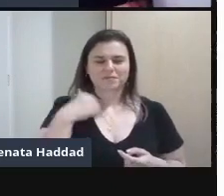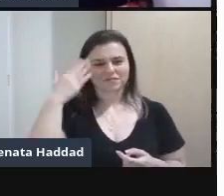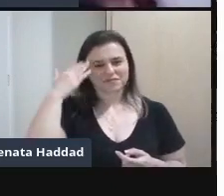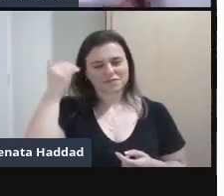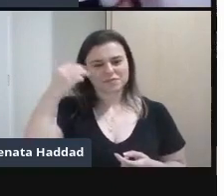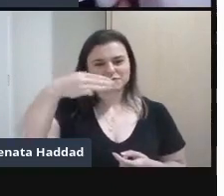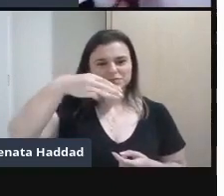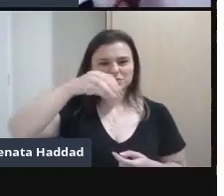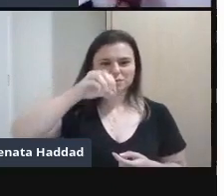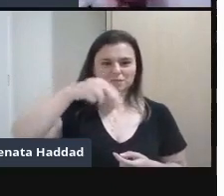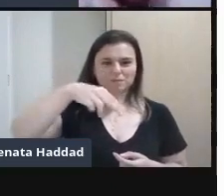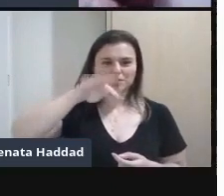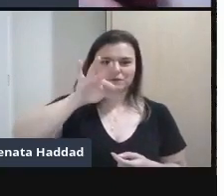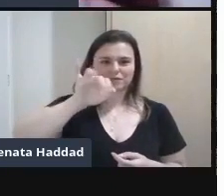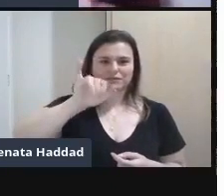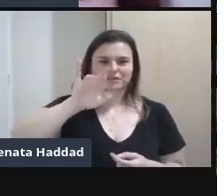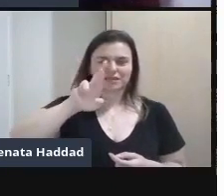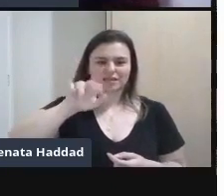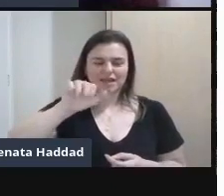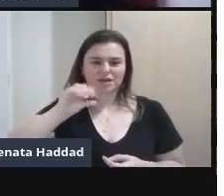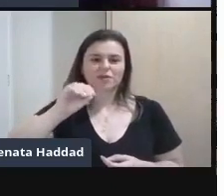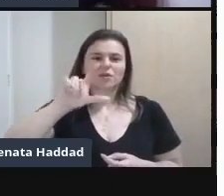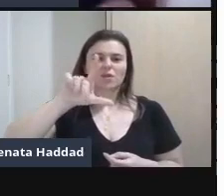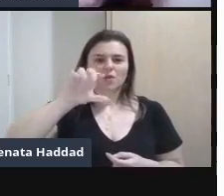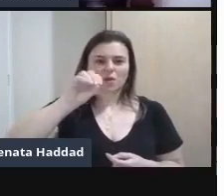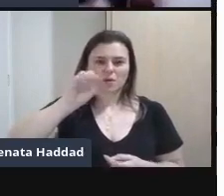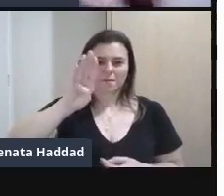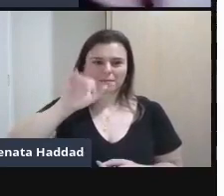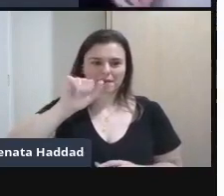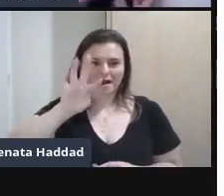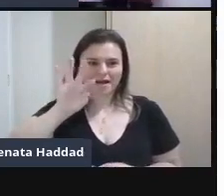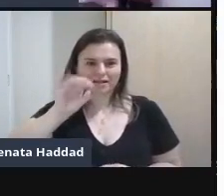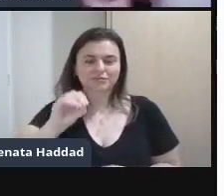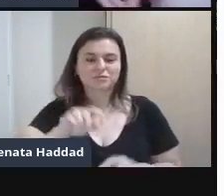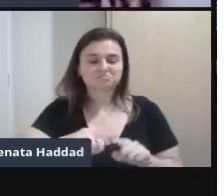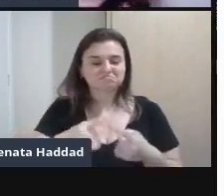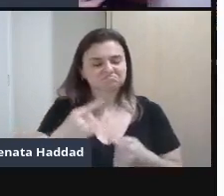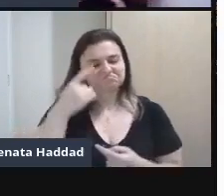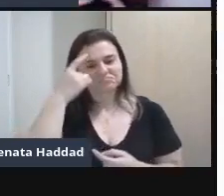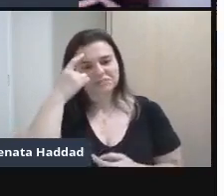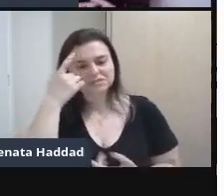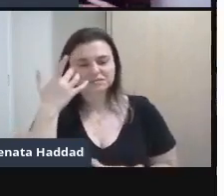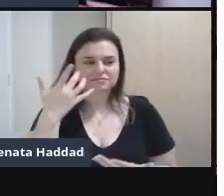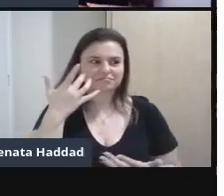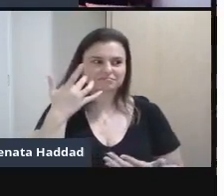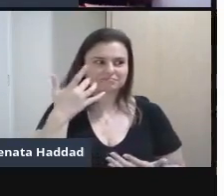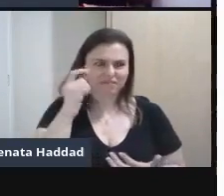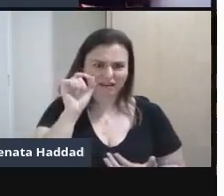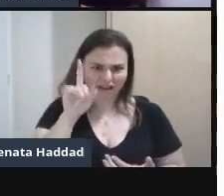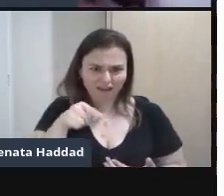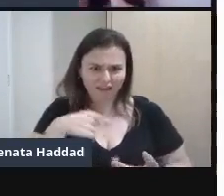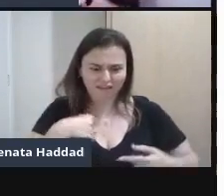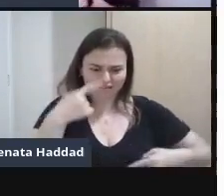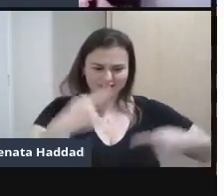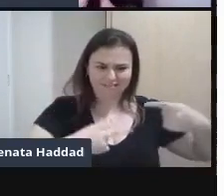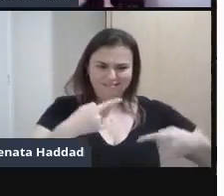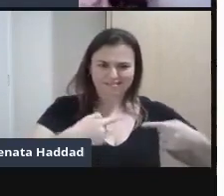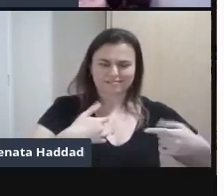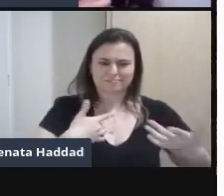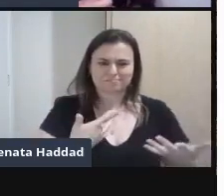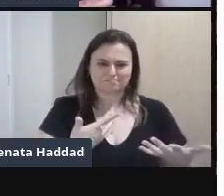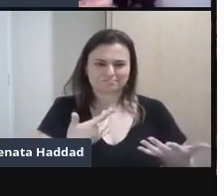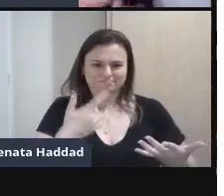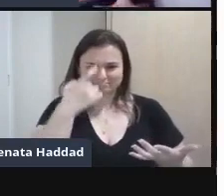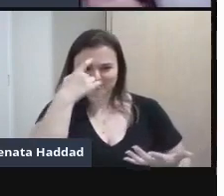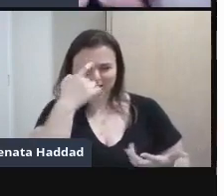Anitta Malfatti Mais direcionando Aos modernistas Porque existe Uma questão política Muito forte Nesse meio também E a Anitta